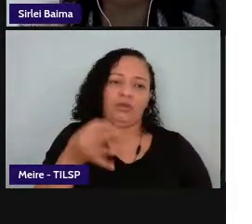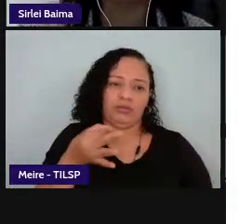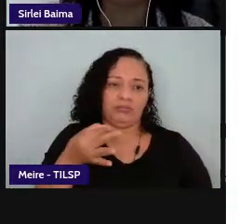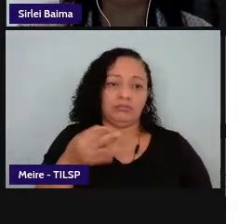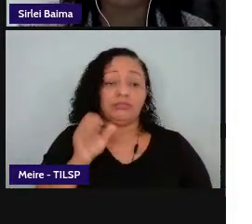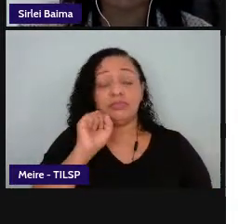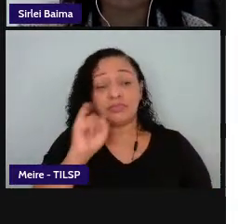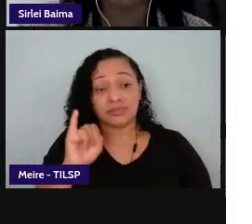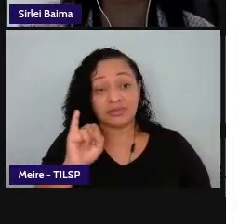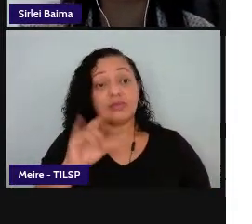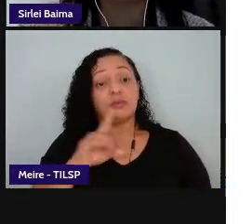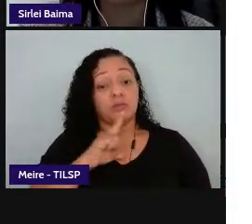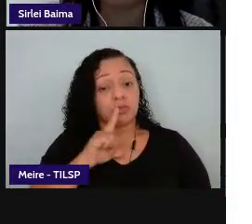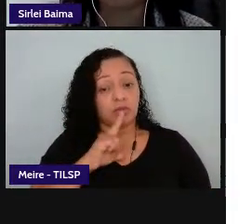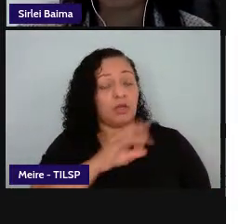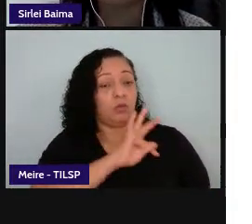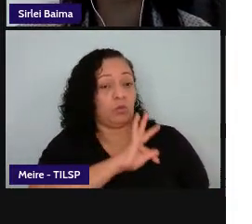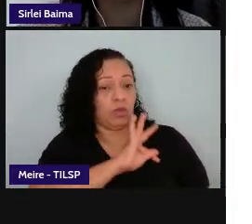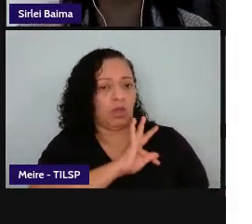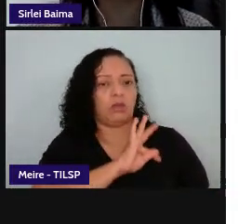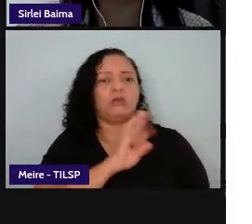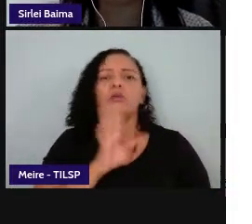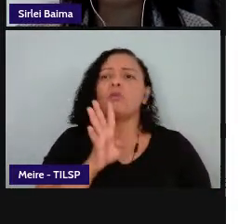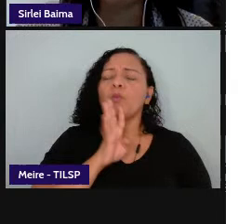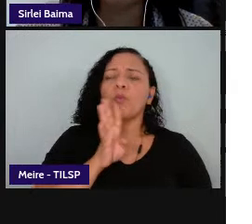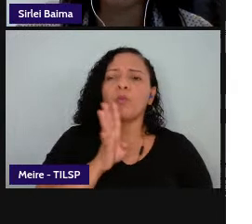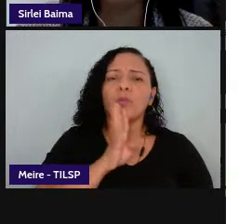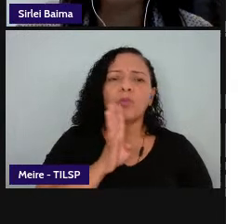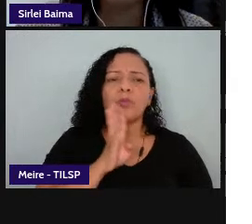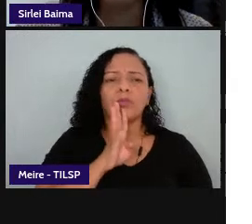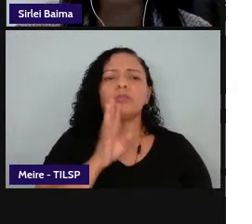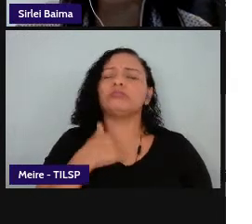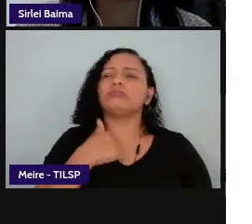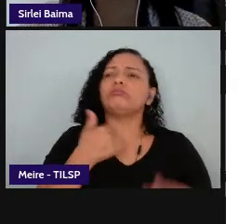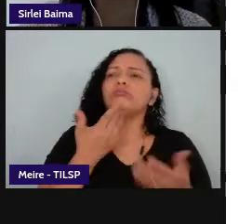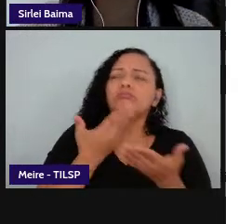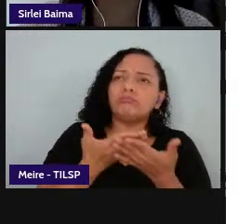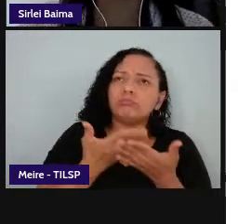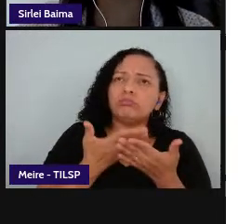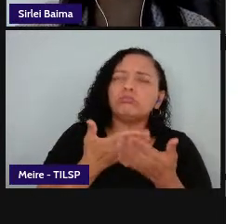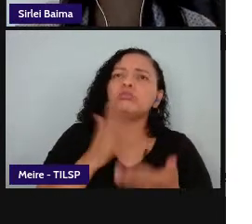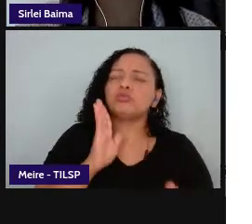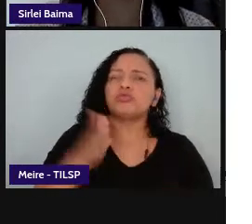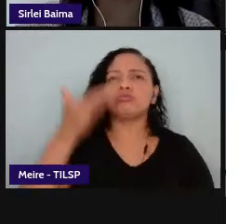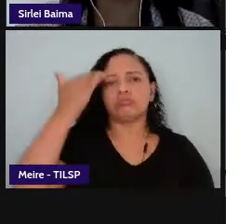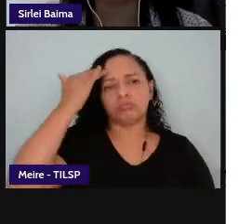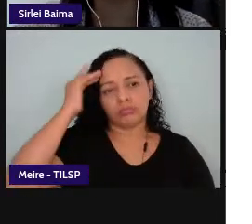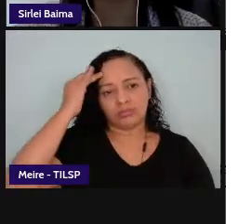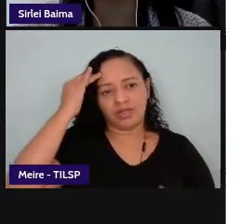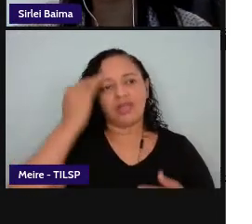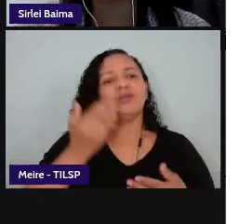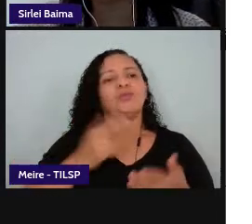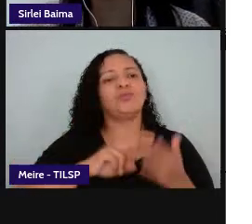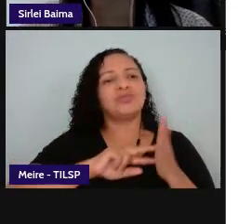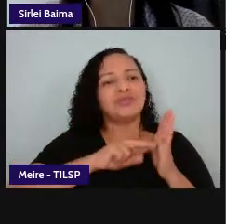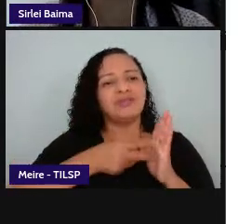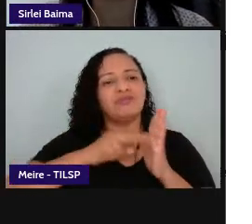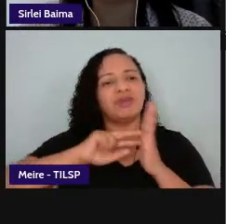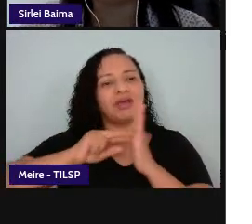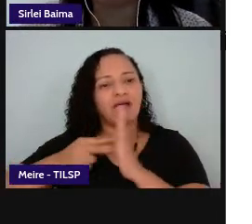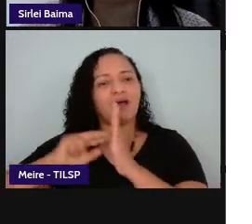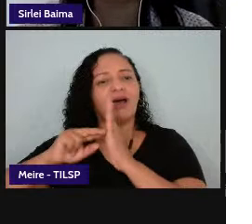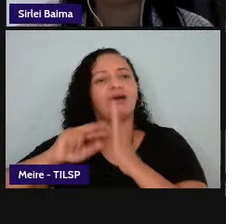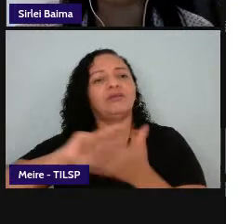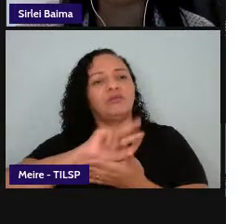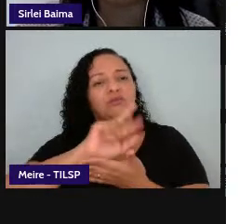domínio da técnica se eu conheço se eu compreendo os sentidos se eu compreendo esses sentidos e